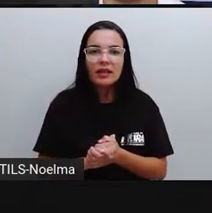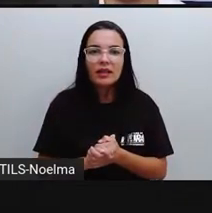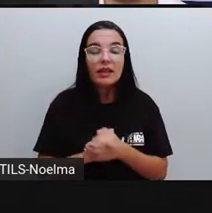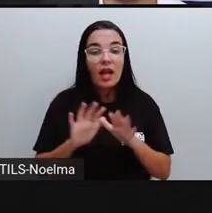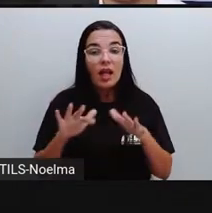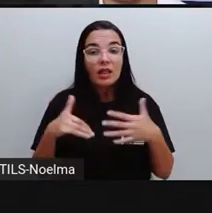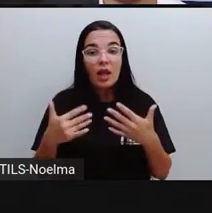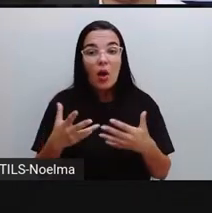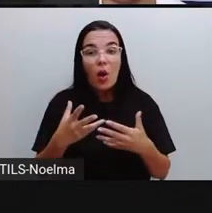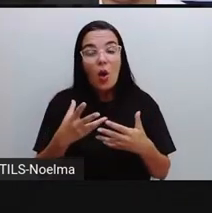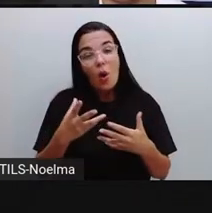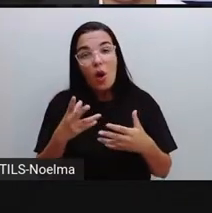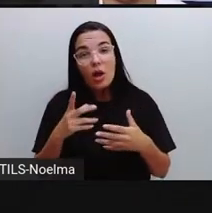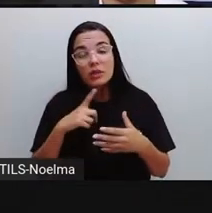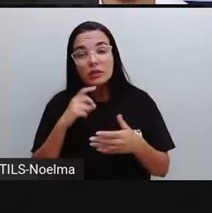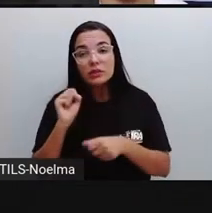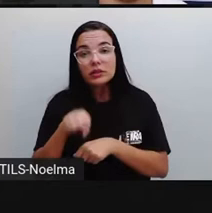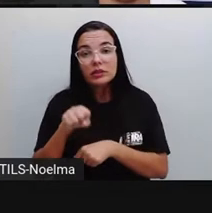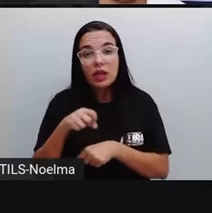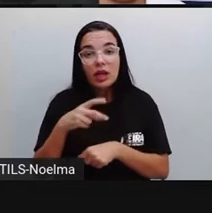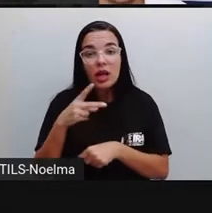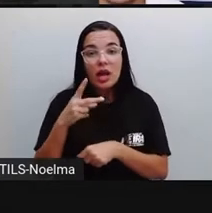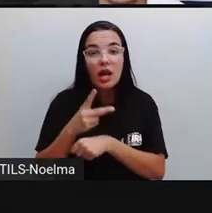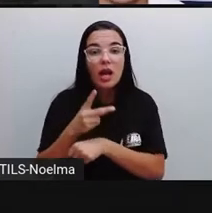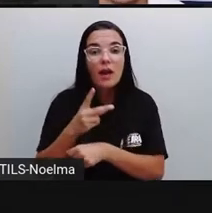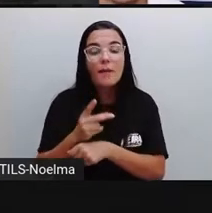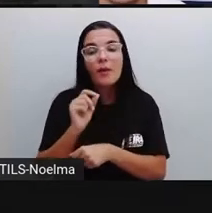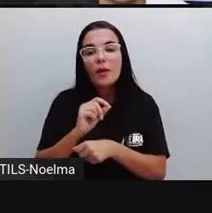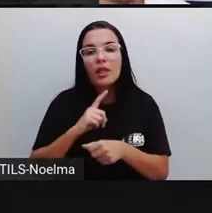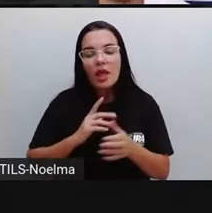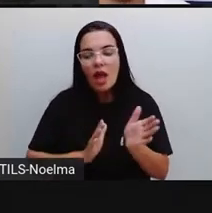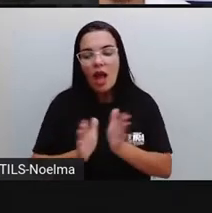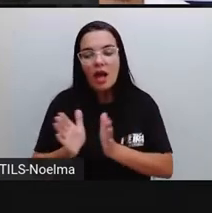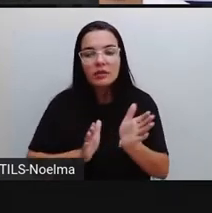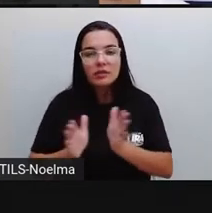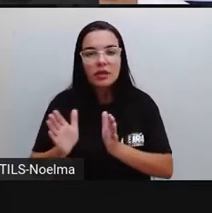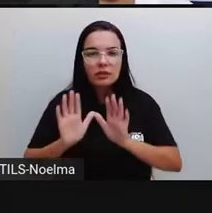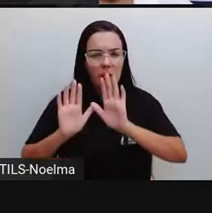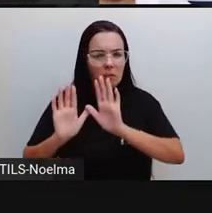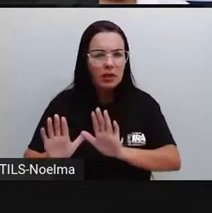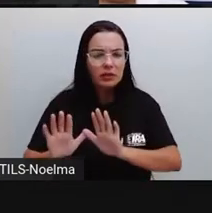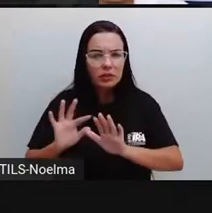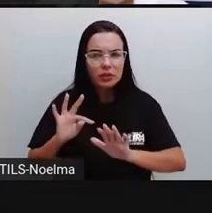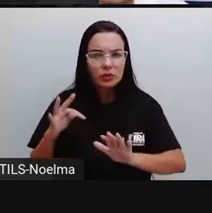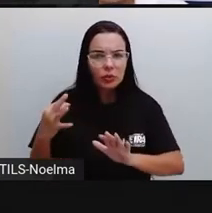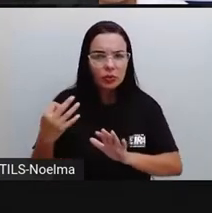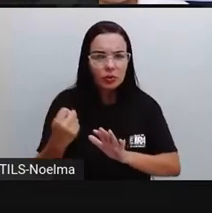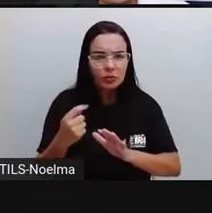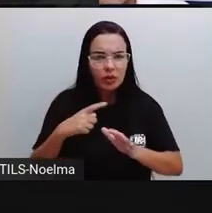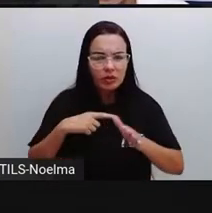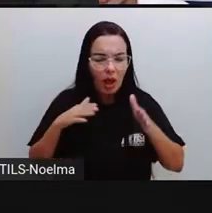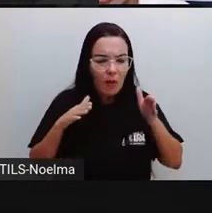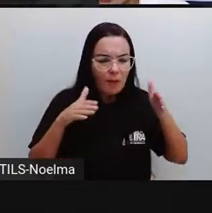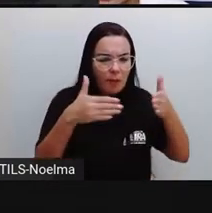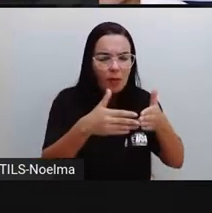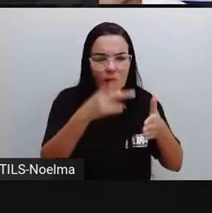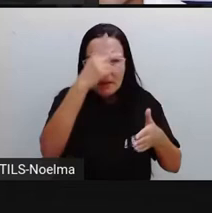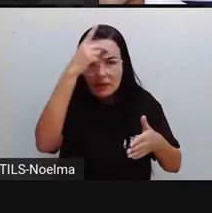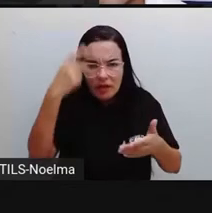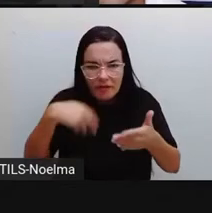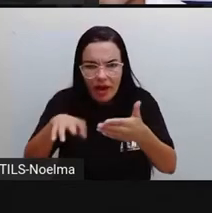Muitas vezes ele vai passar para todo mundo, todo mundo vai ter acesso, mas nem todo mundo ali é público-alvo, tá bom?